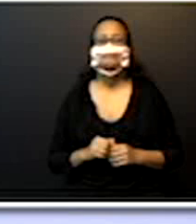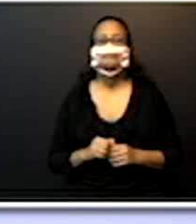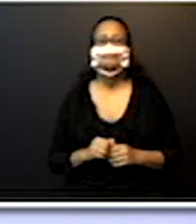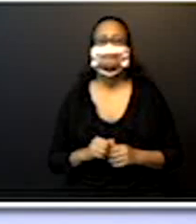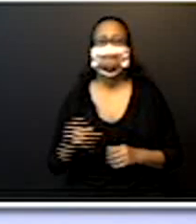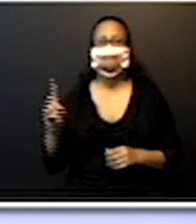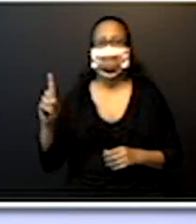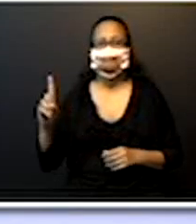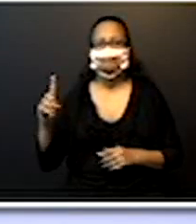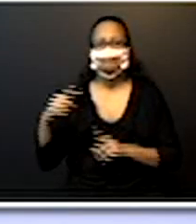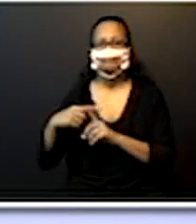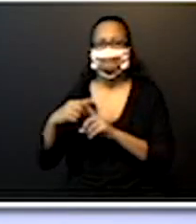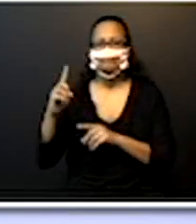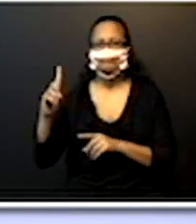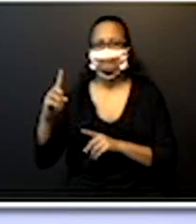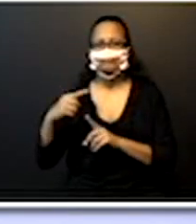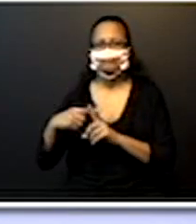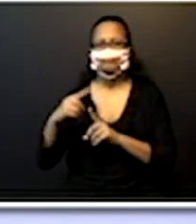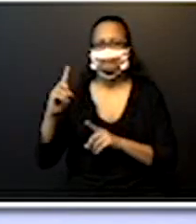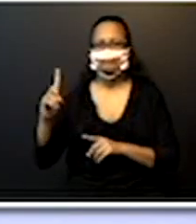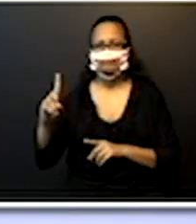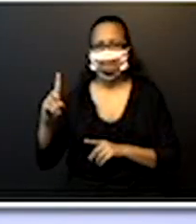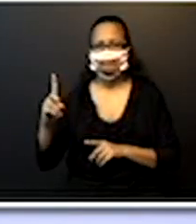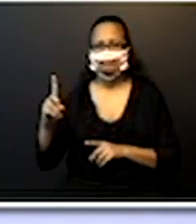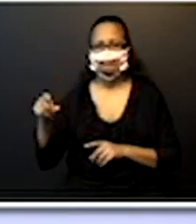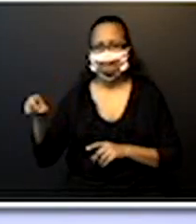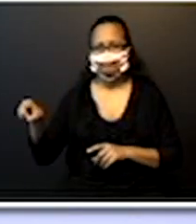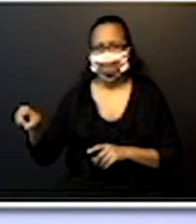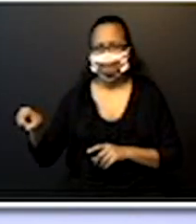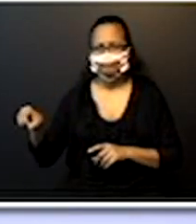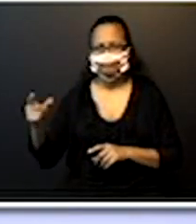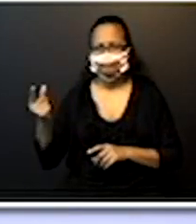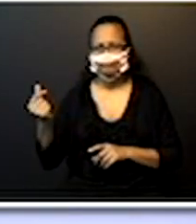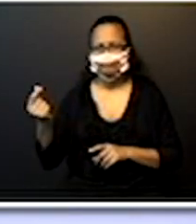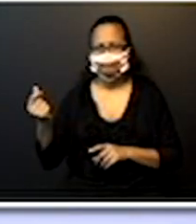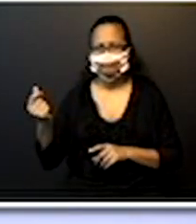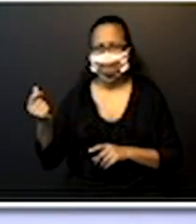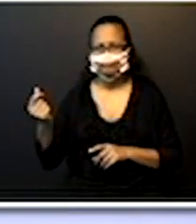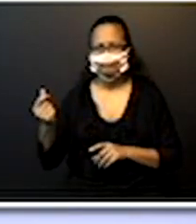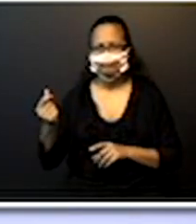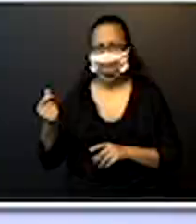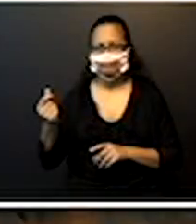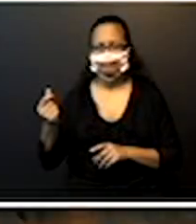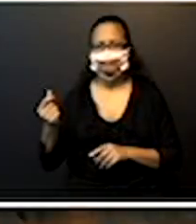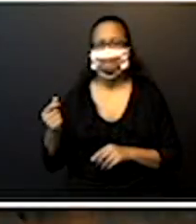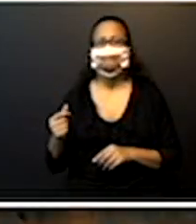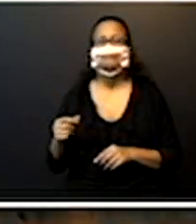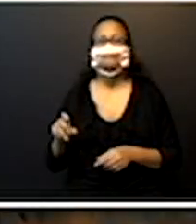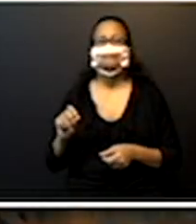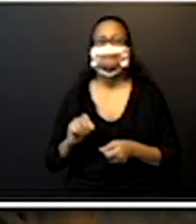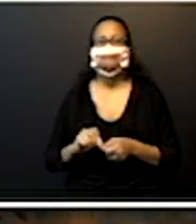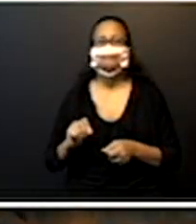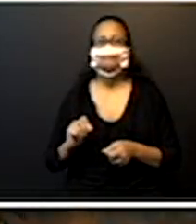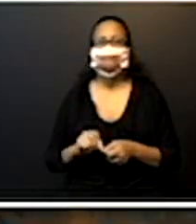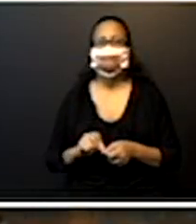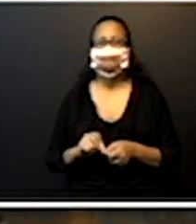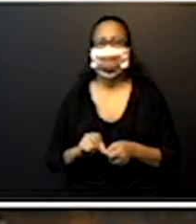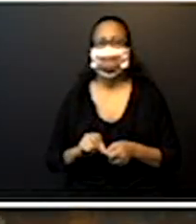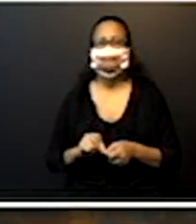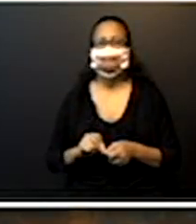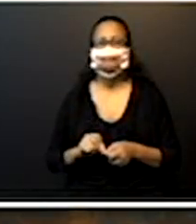o 1, mais 1, mais 1, que é as moedinhas que eu expliquei, eu vou fazer o primeiro com